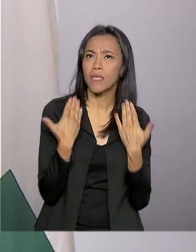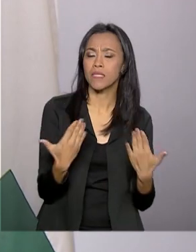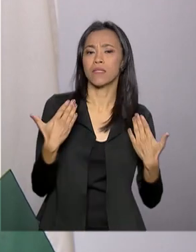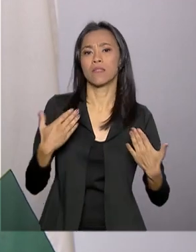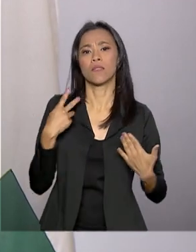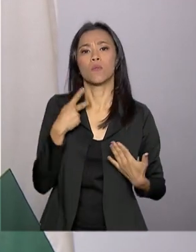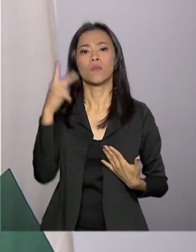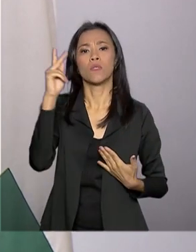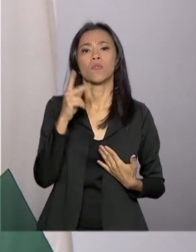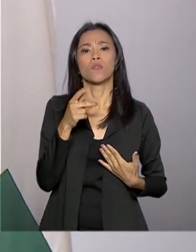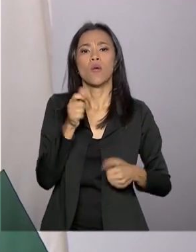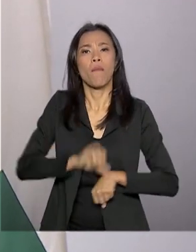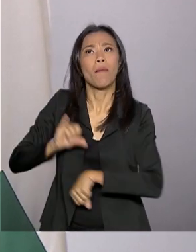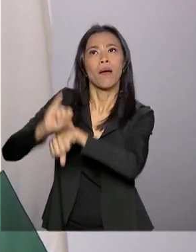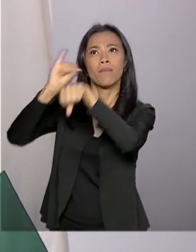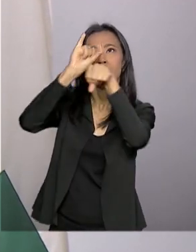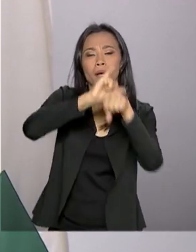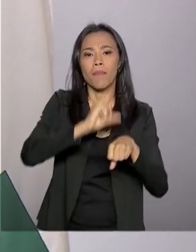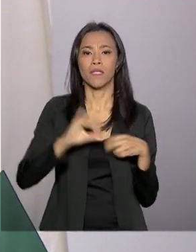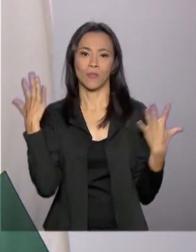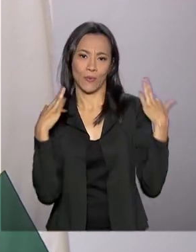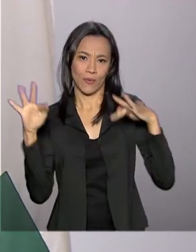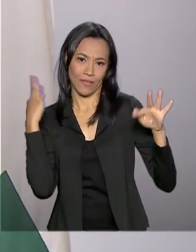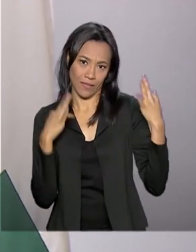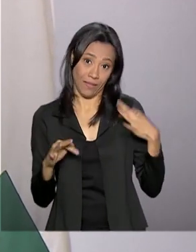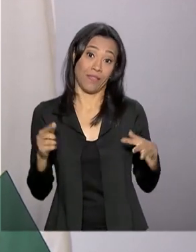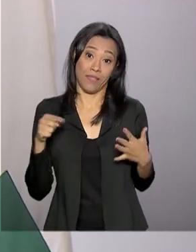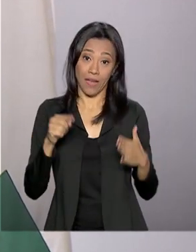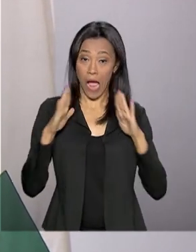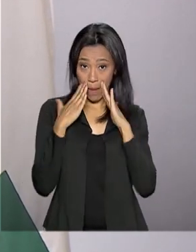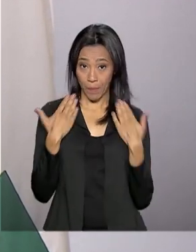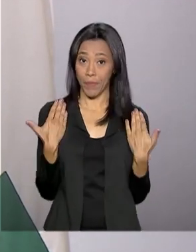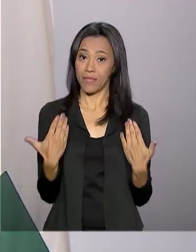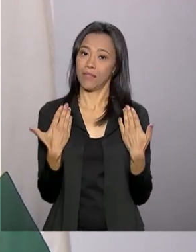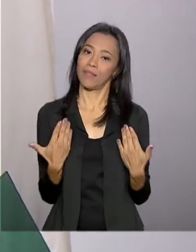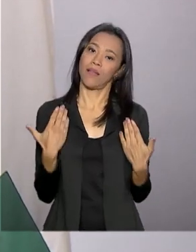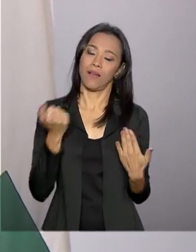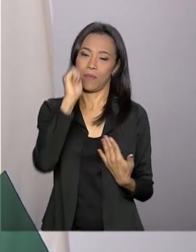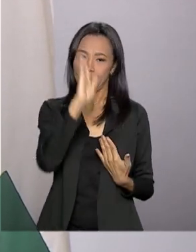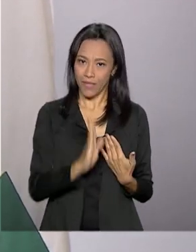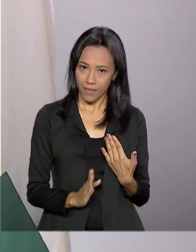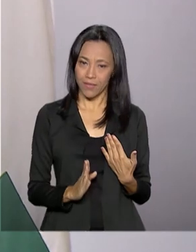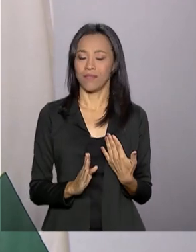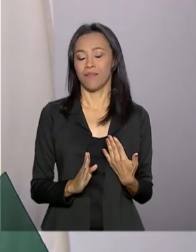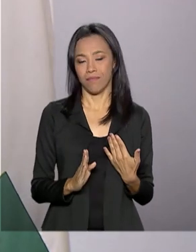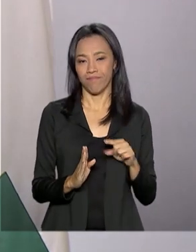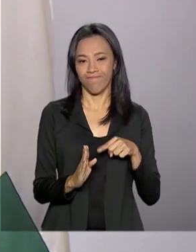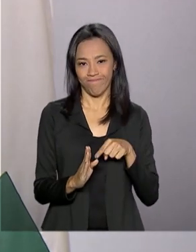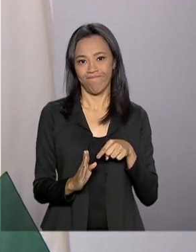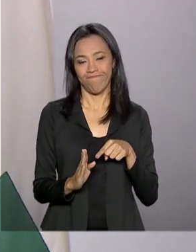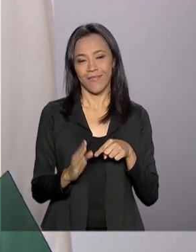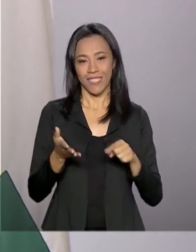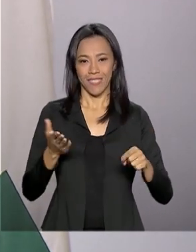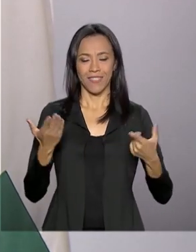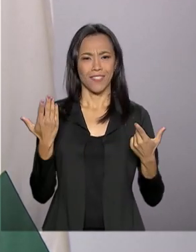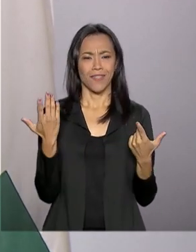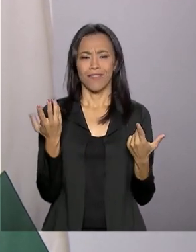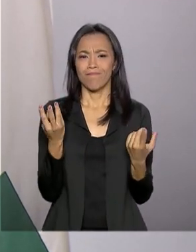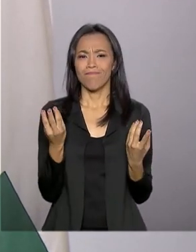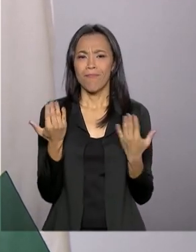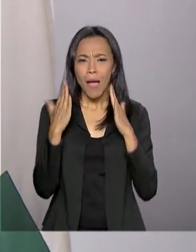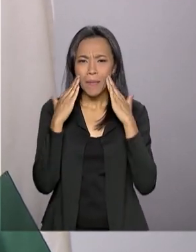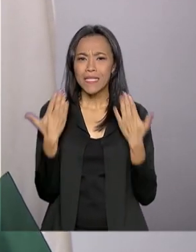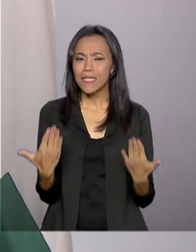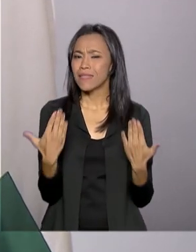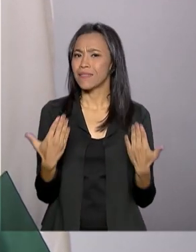definidas e que essa promoção, essa imagem do Brasil, possa realmente ser demonstrada de uma forma